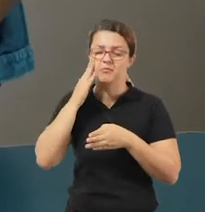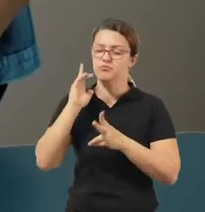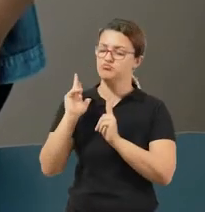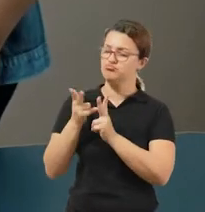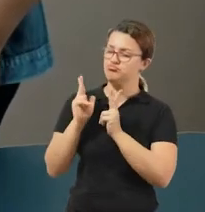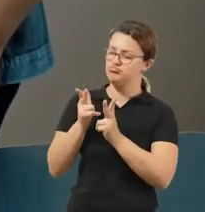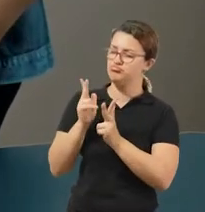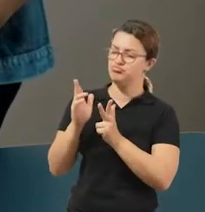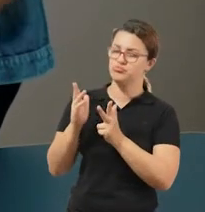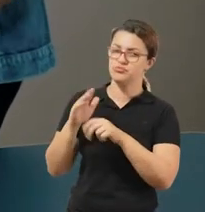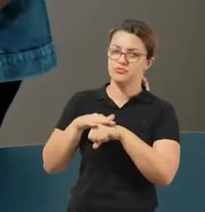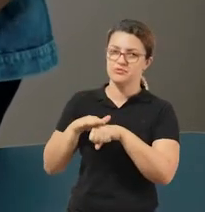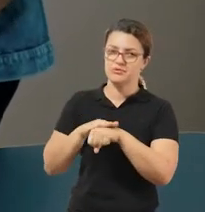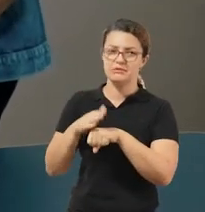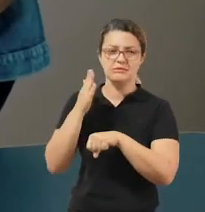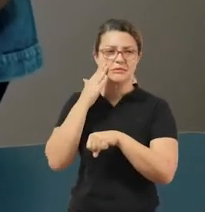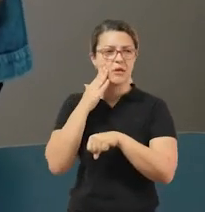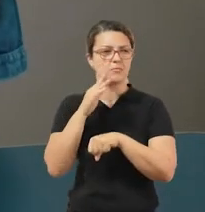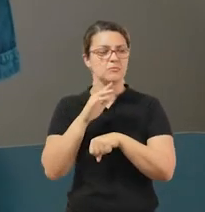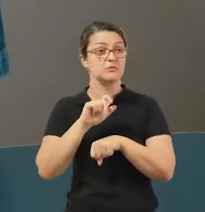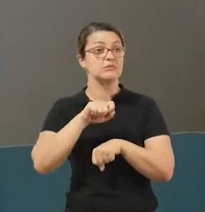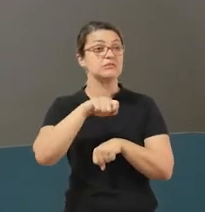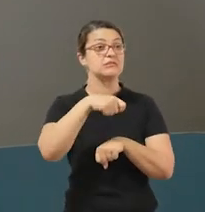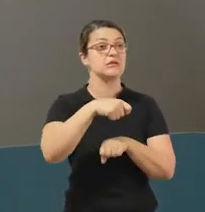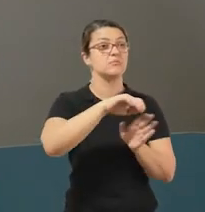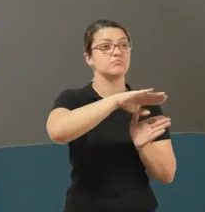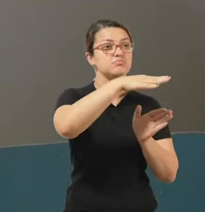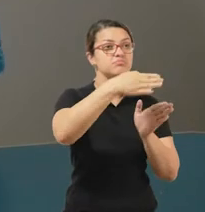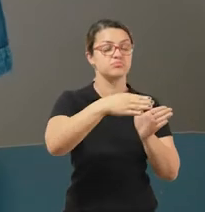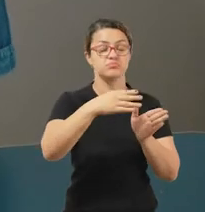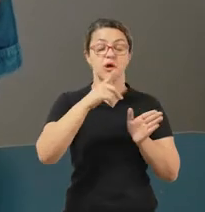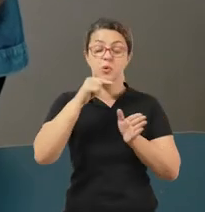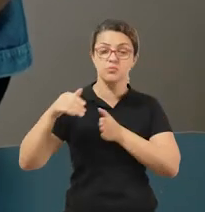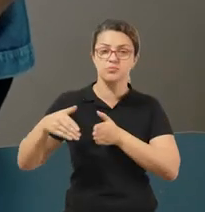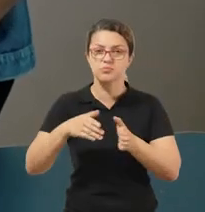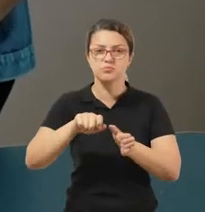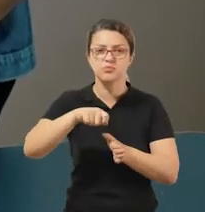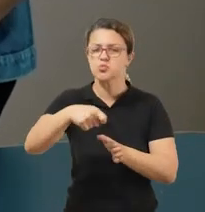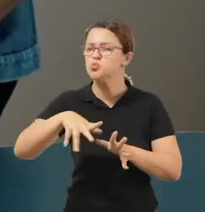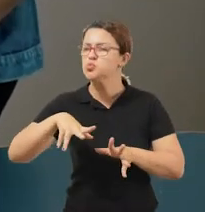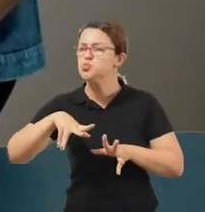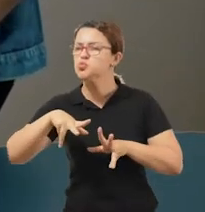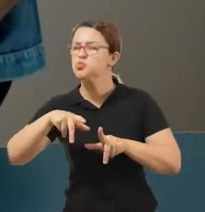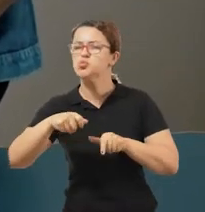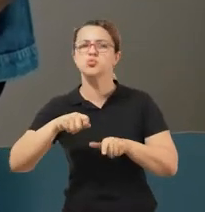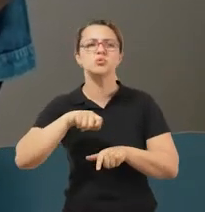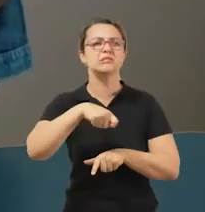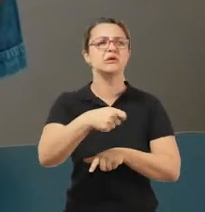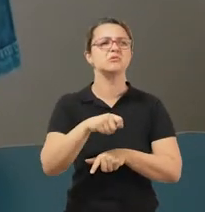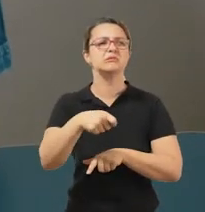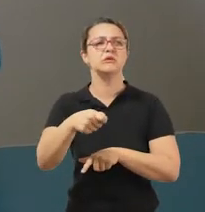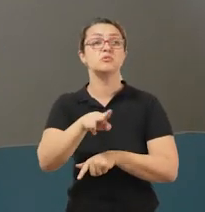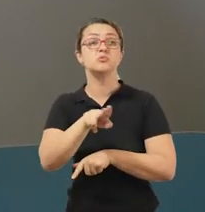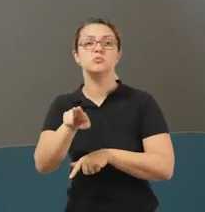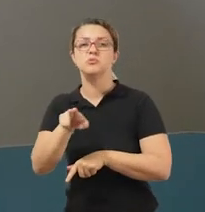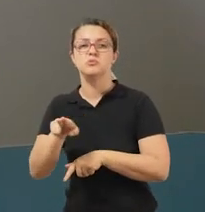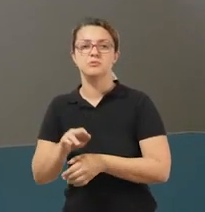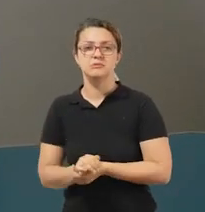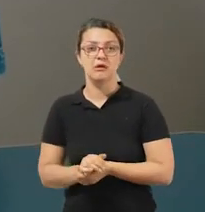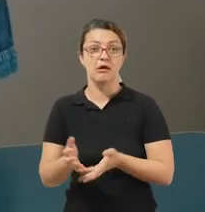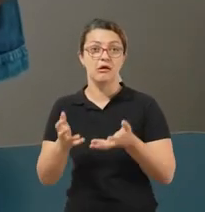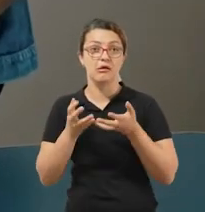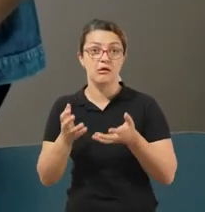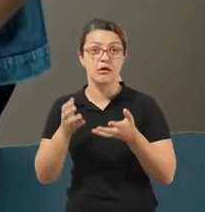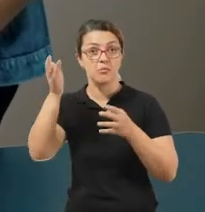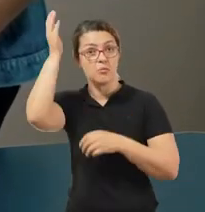o nome dos rios, das montanhas e das flores e de tudo o que aparecer. O menino quer um burrinho que